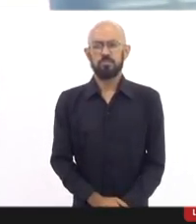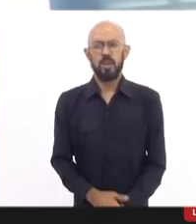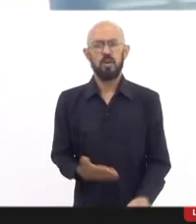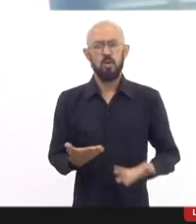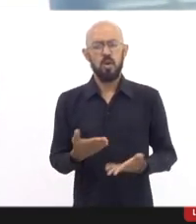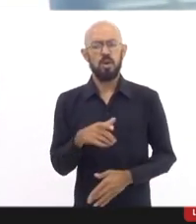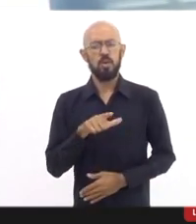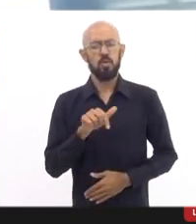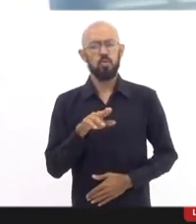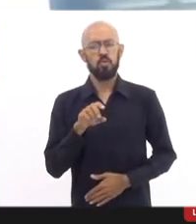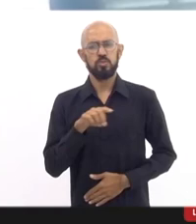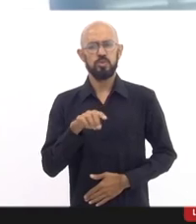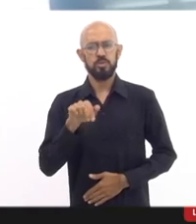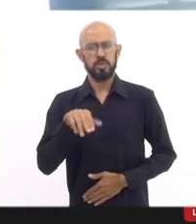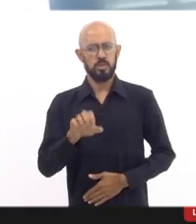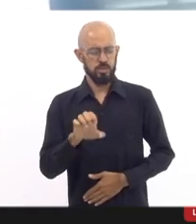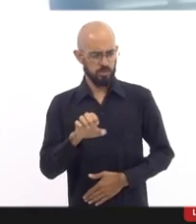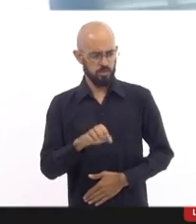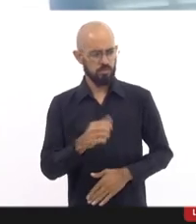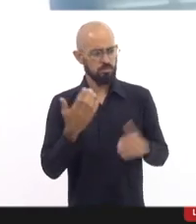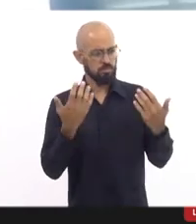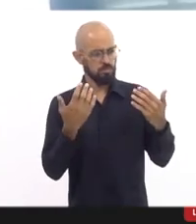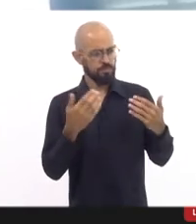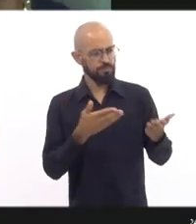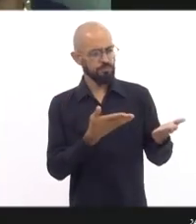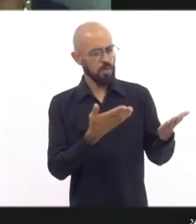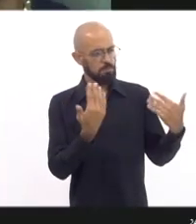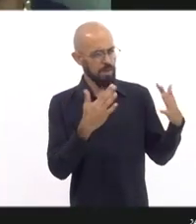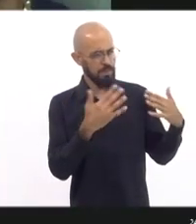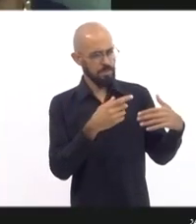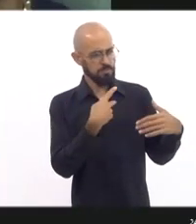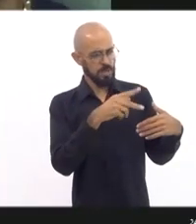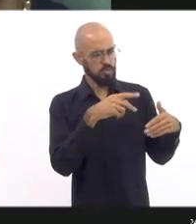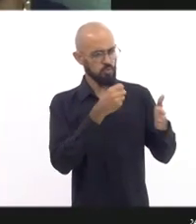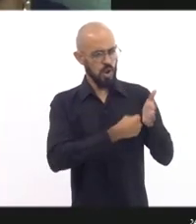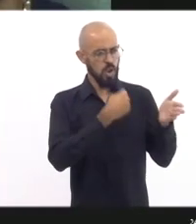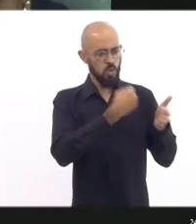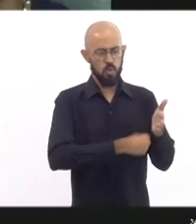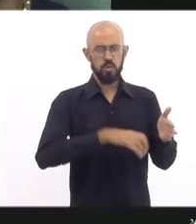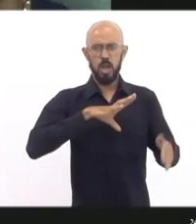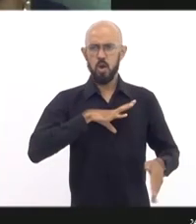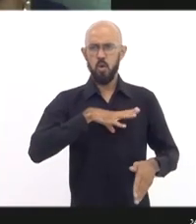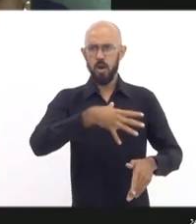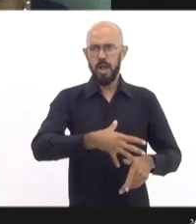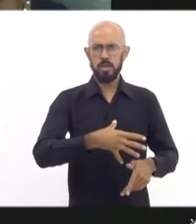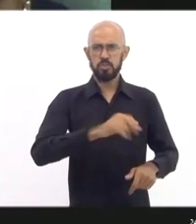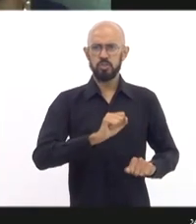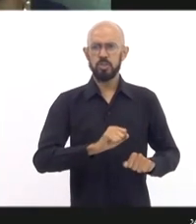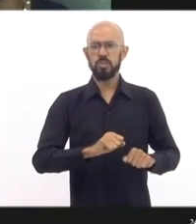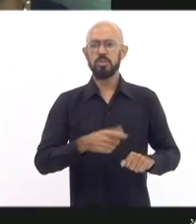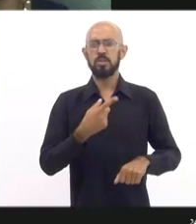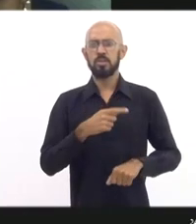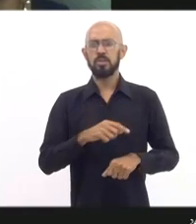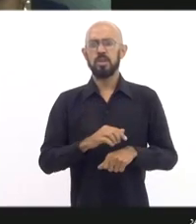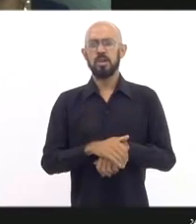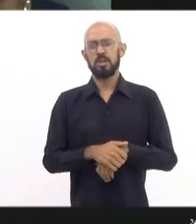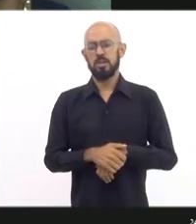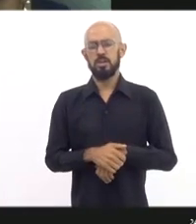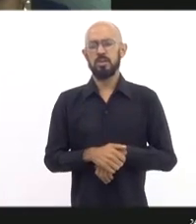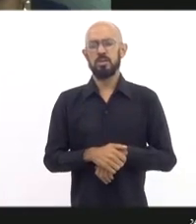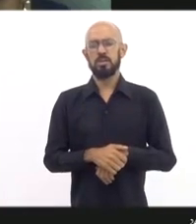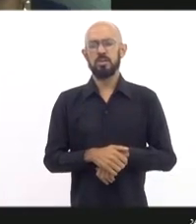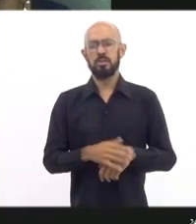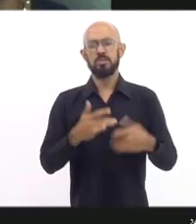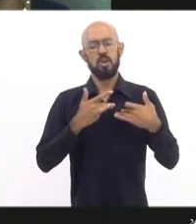Luziane. Luziane, parabéns pela sua luta, pela sua coragem, pelo seu destemor, toda a